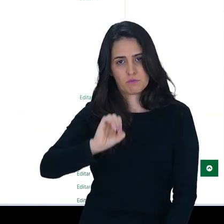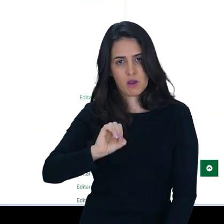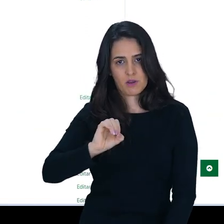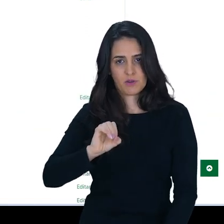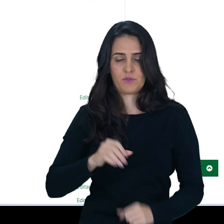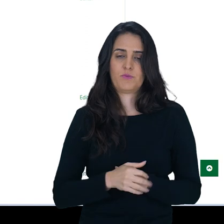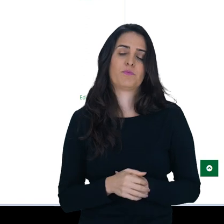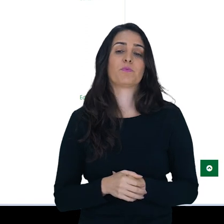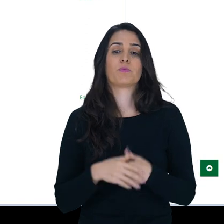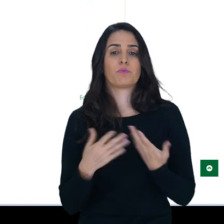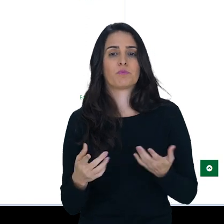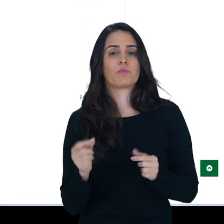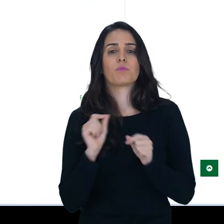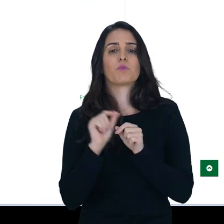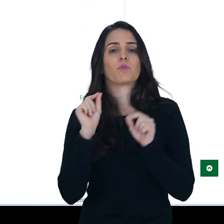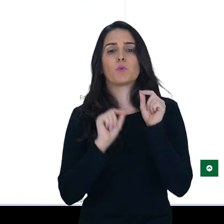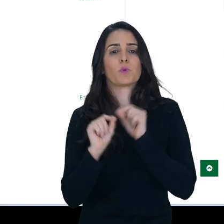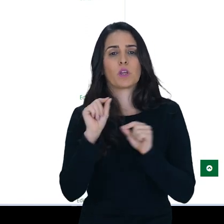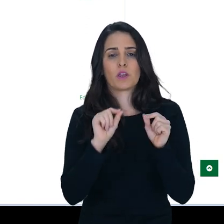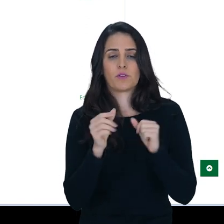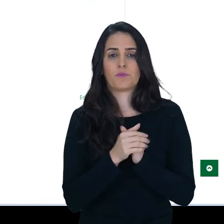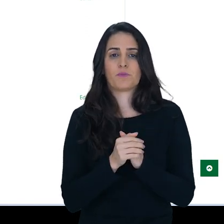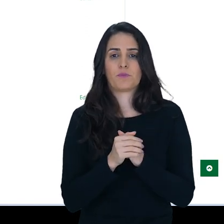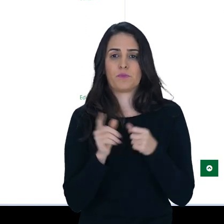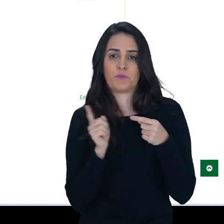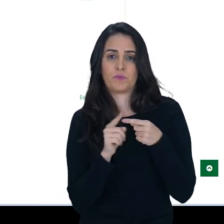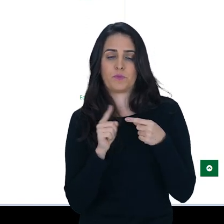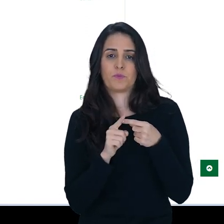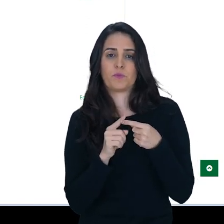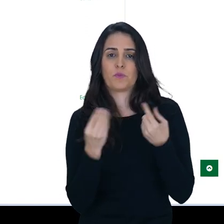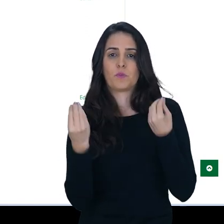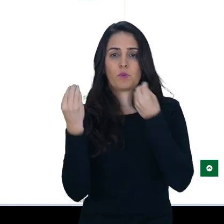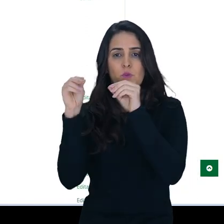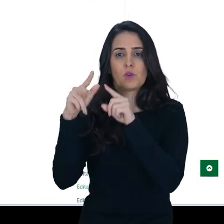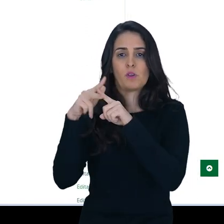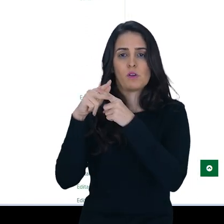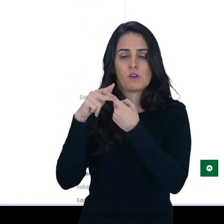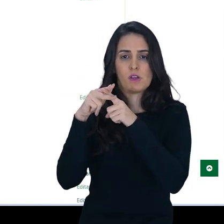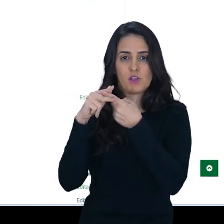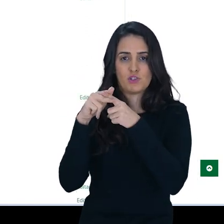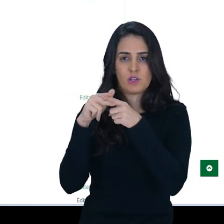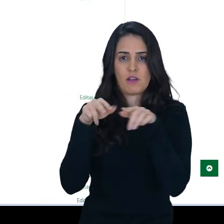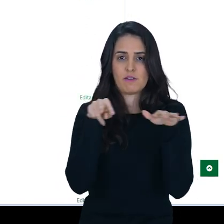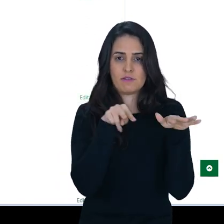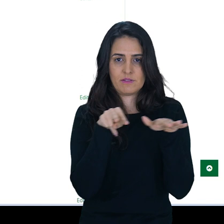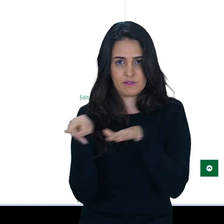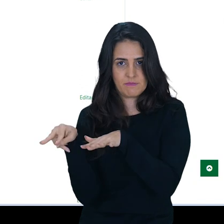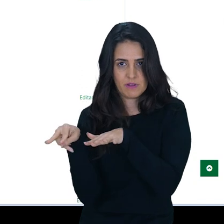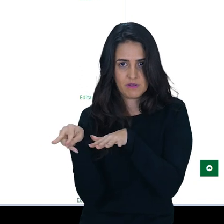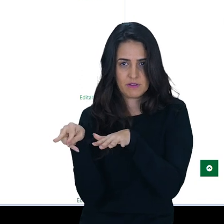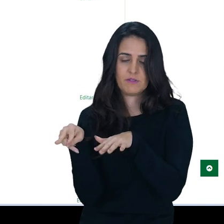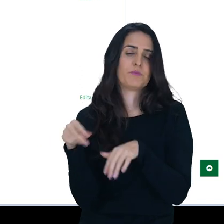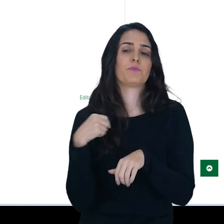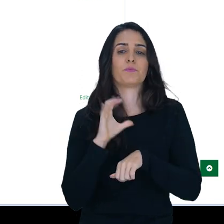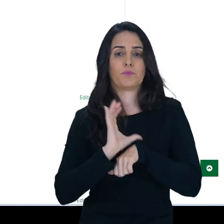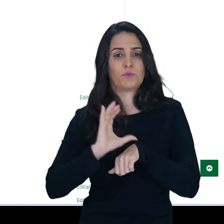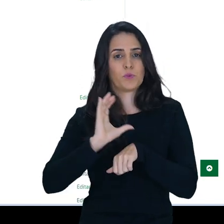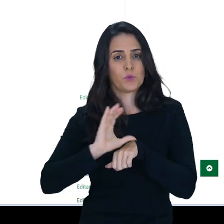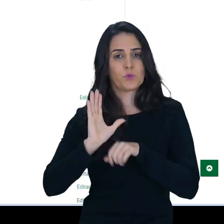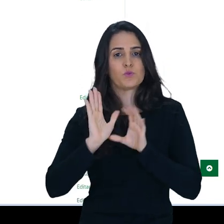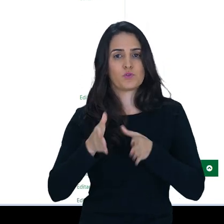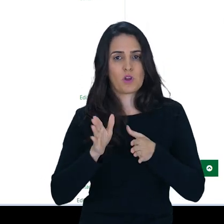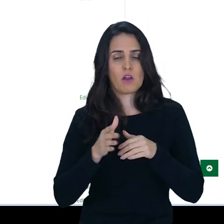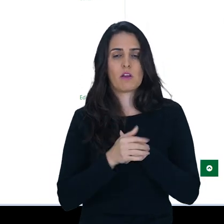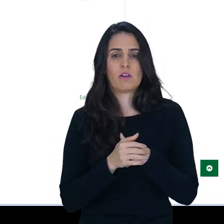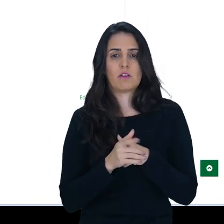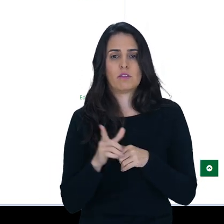maio e nós estamos no dia 3. Então o que eu vou fazer? Primeiramente eu vou aqui em editar essa semana, então esse